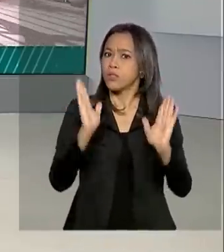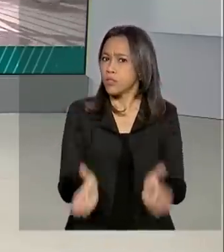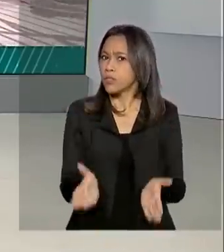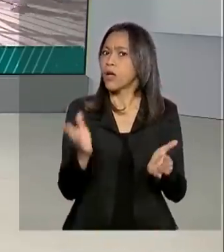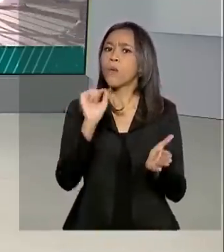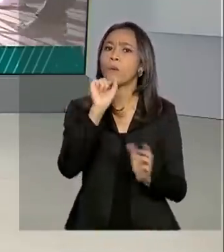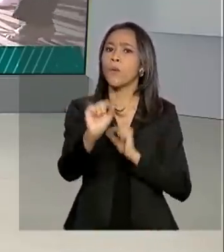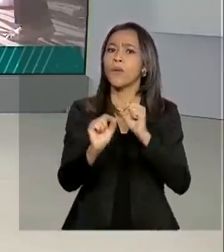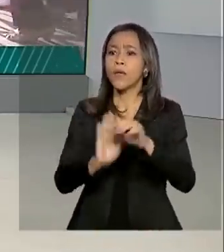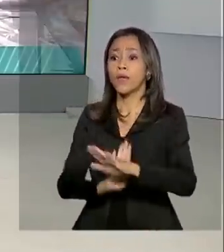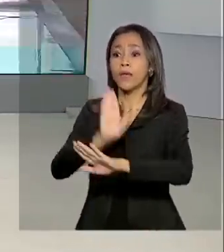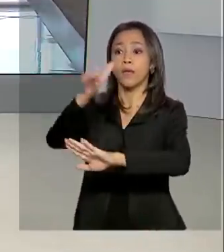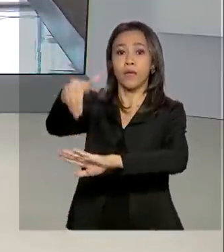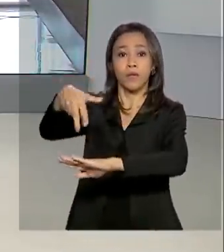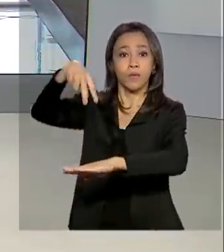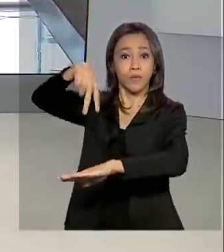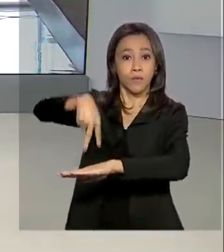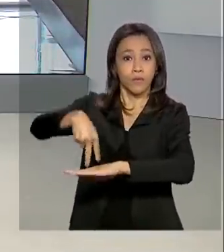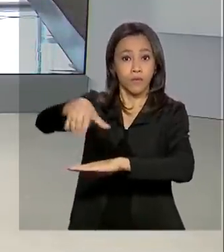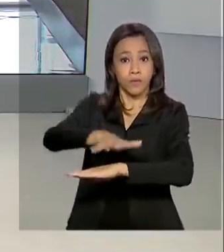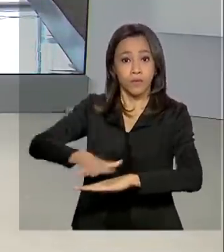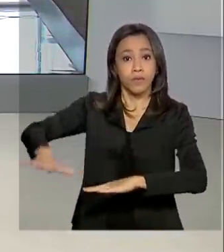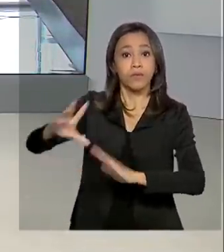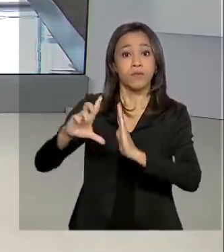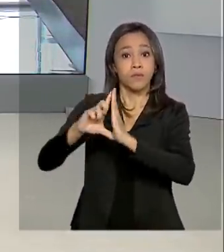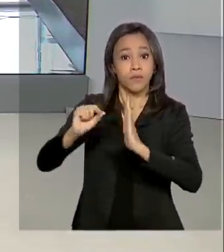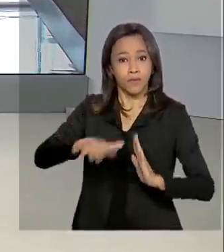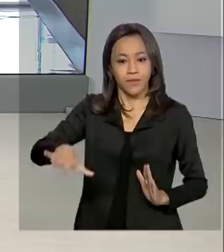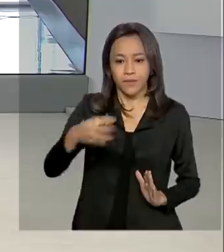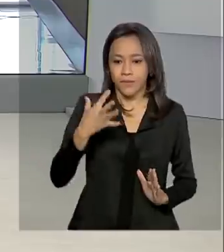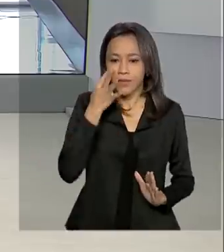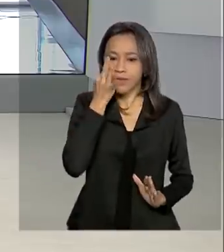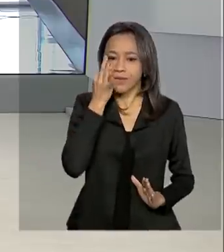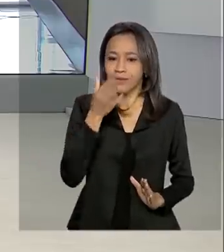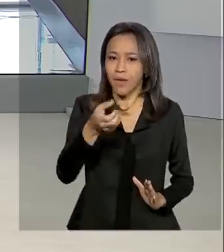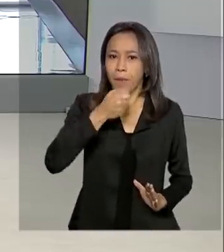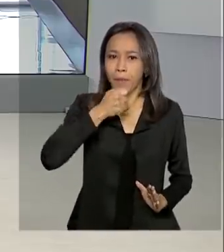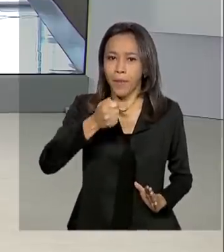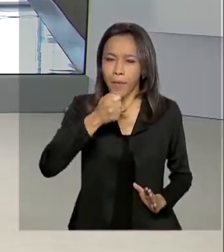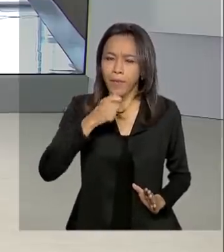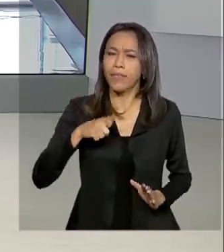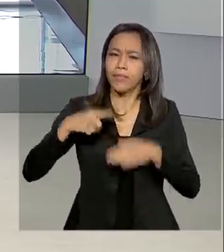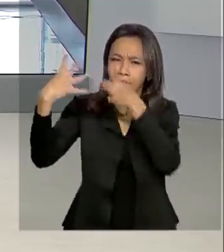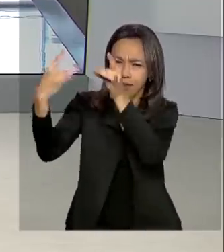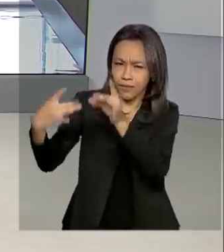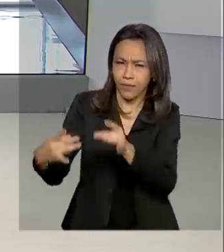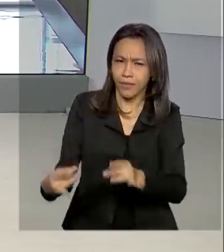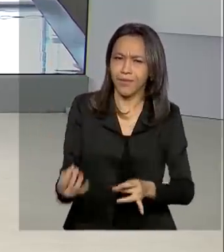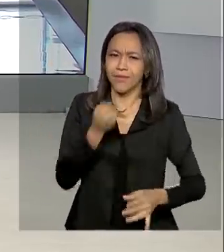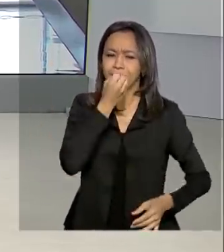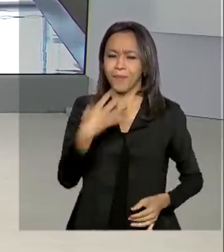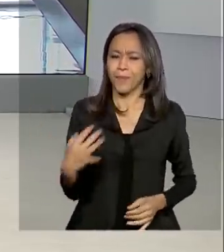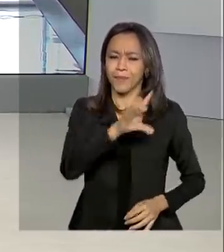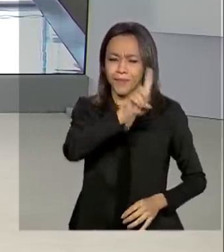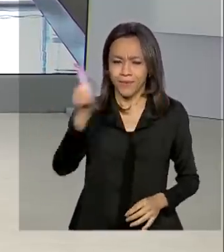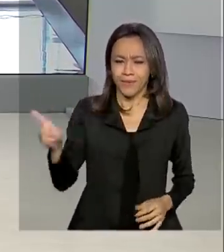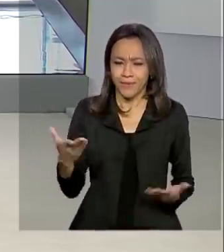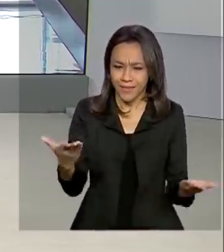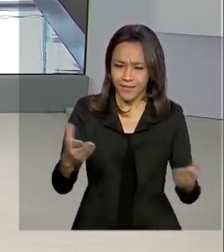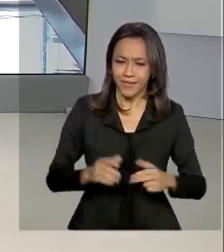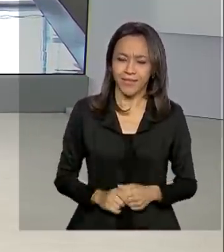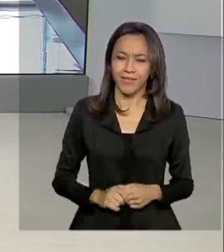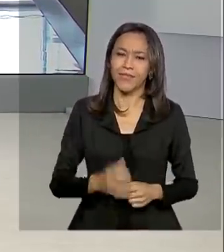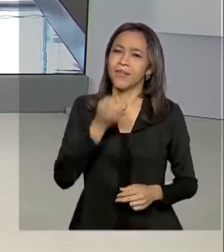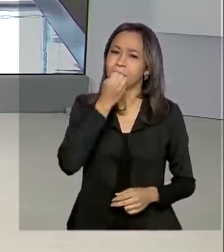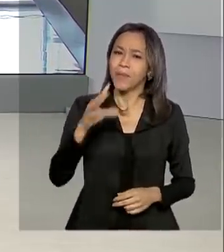edição indo ao vivo para o Palácio do Planalto, onde está a repórter Luciana Colares de Holanda, que tem mais detalhes pra gente. Bom dia, Luciana! Bom